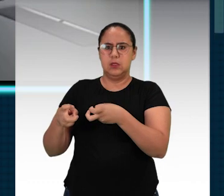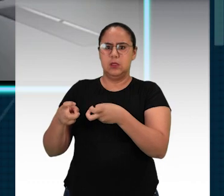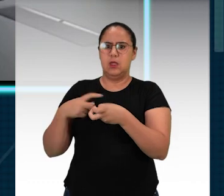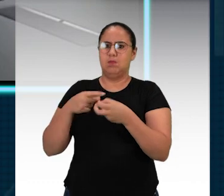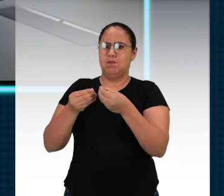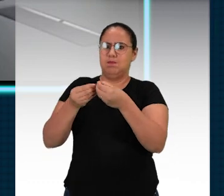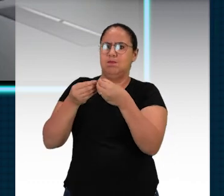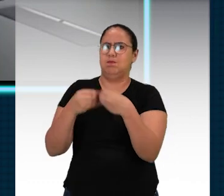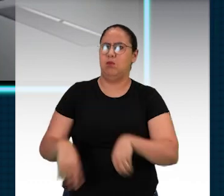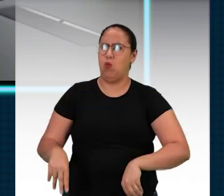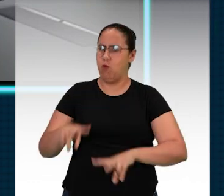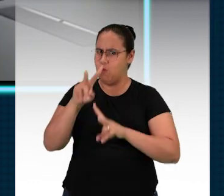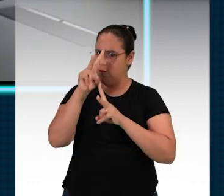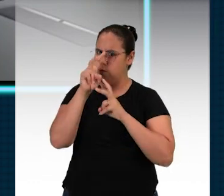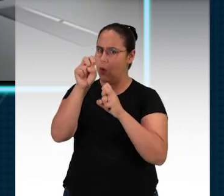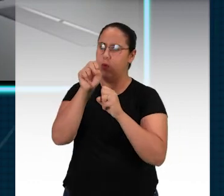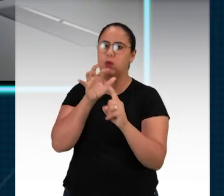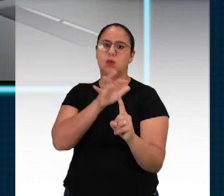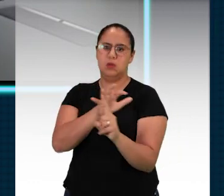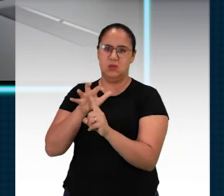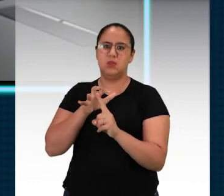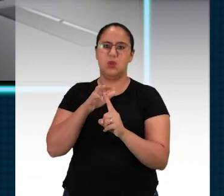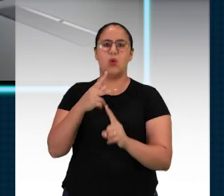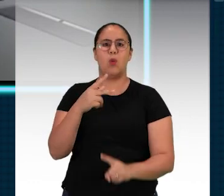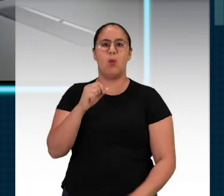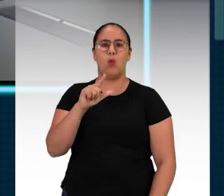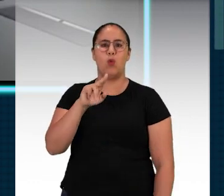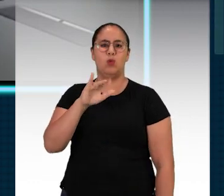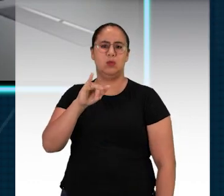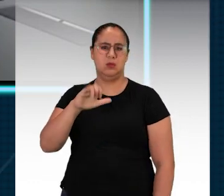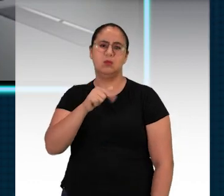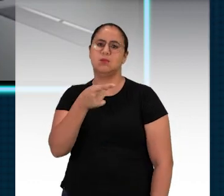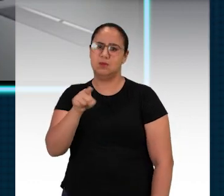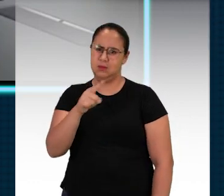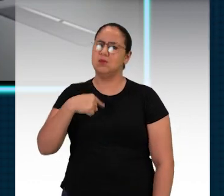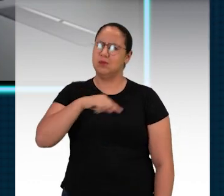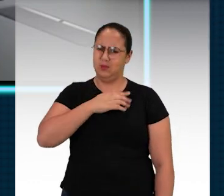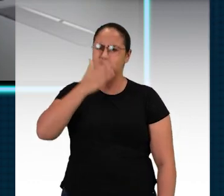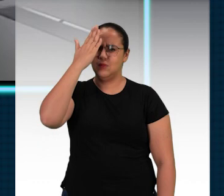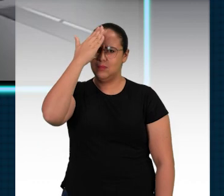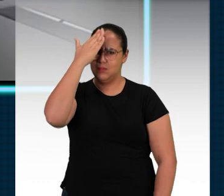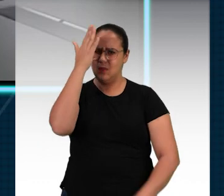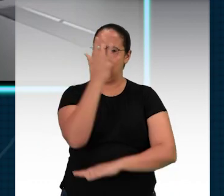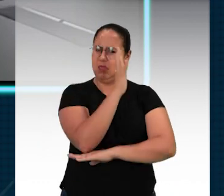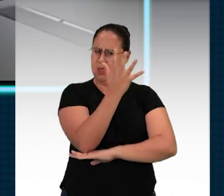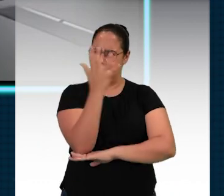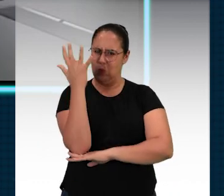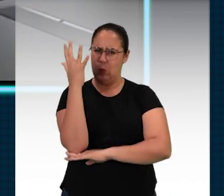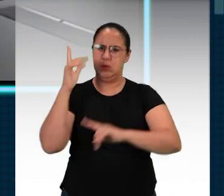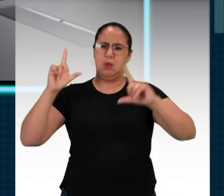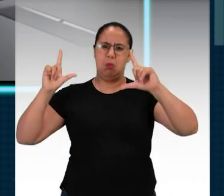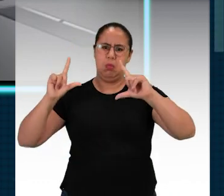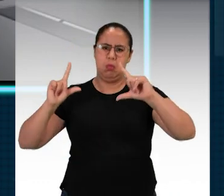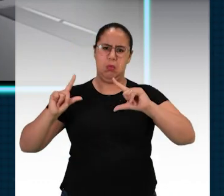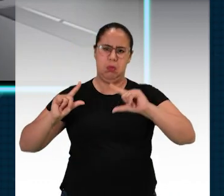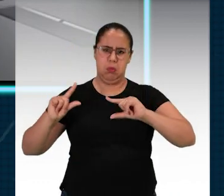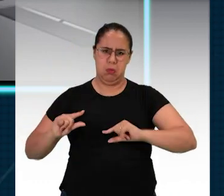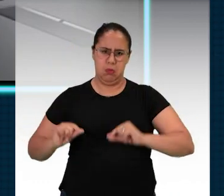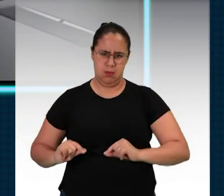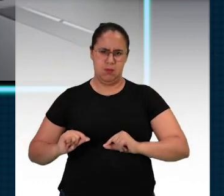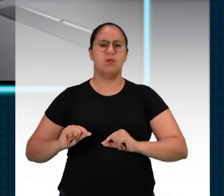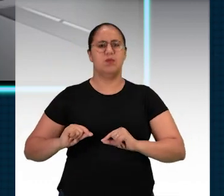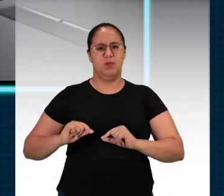potencial poluidor, né? Todos nós sabemos do efeito de degradação causado pela